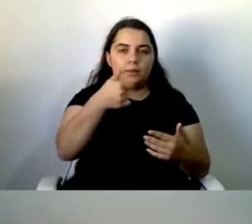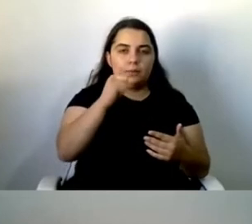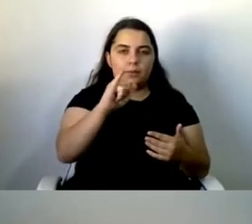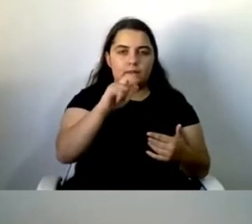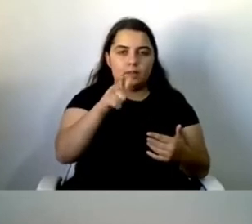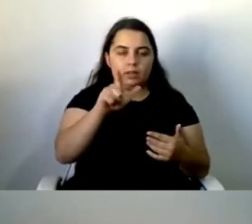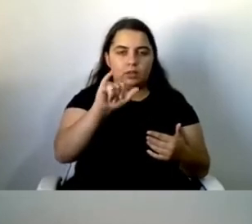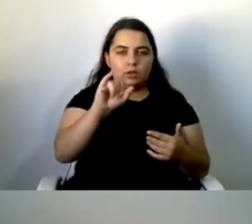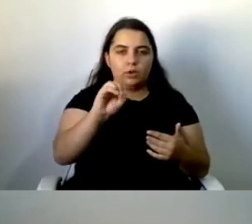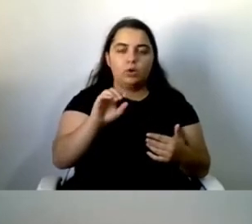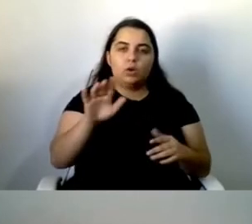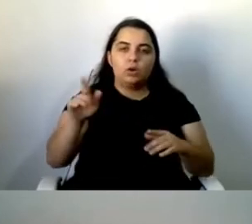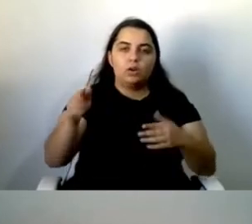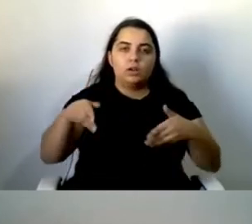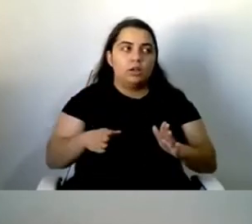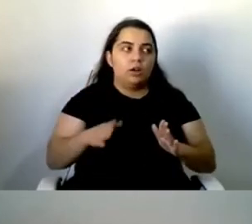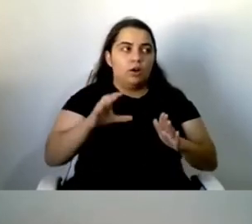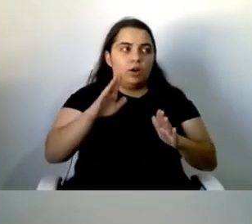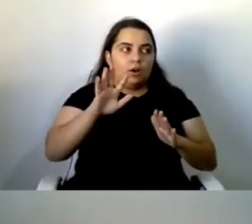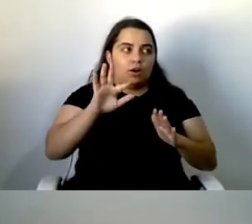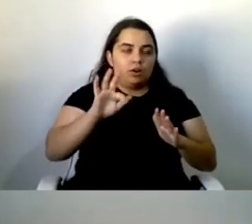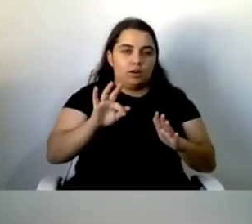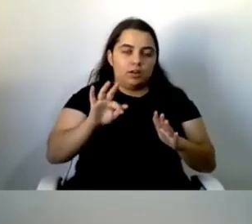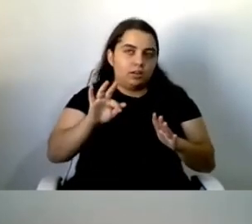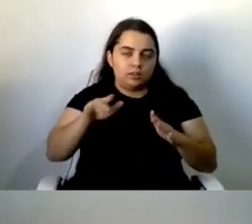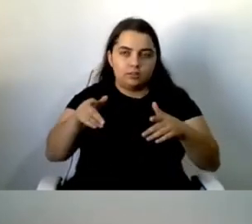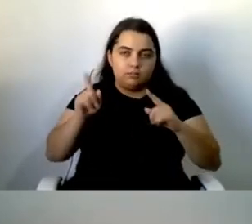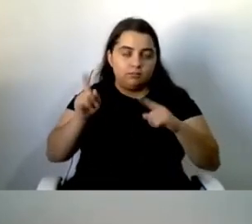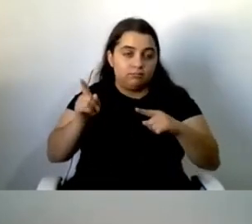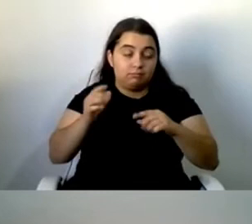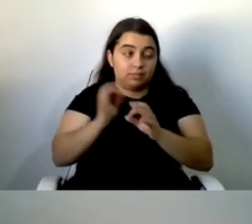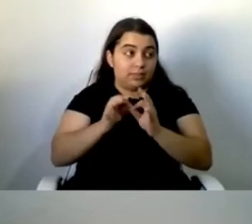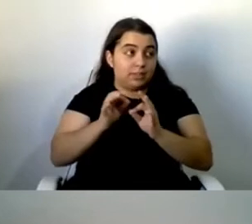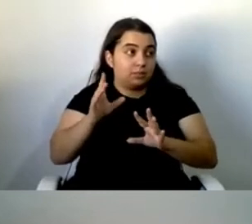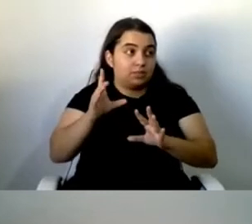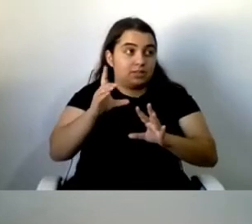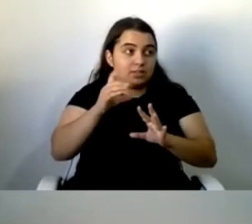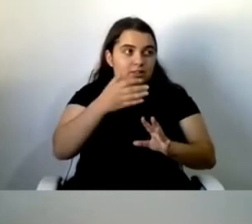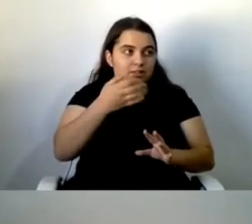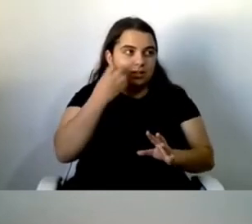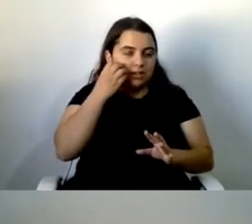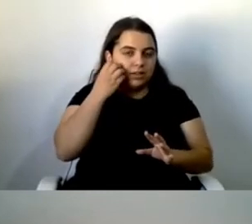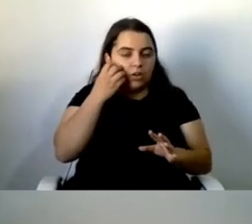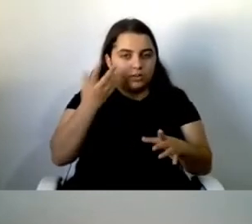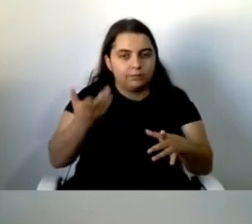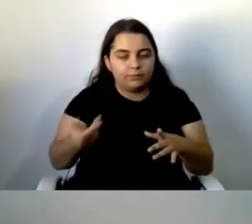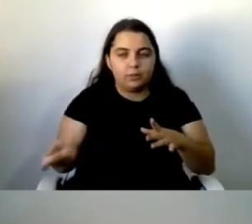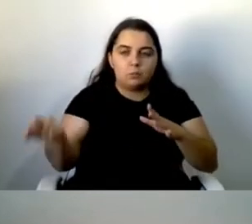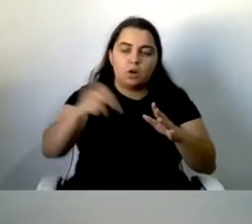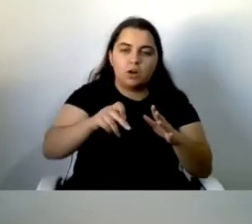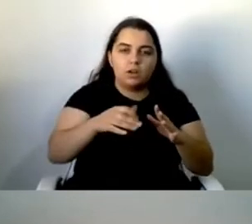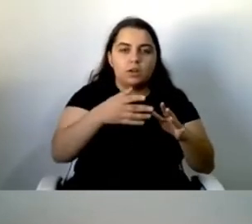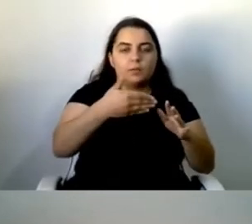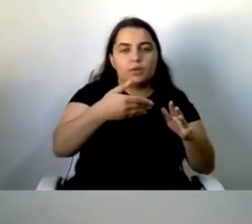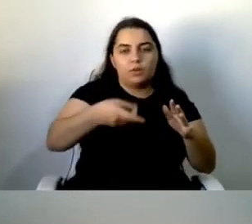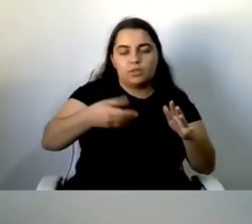64, numa pequena cidade no sul da Angola, chamada Cobalde, vem para Portugal em 1975, onde prossegue os